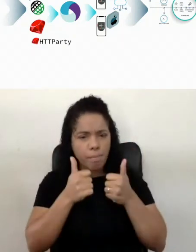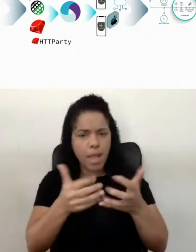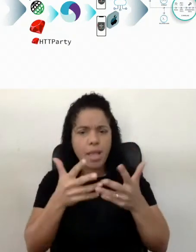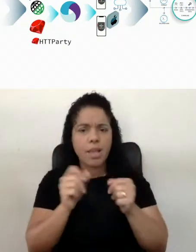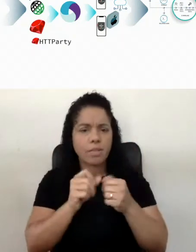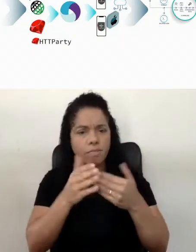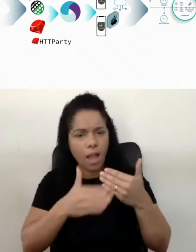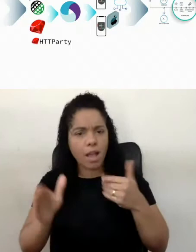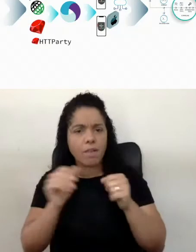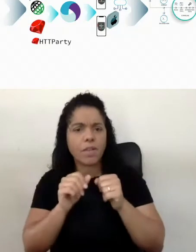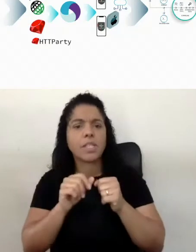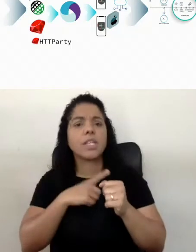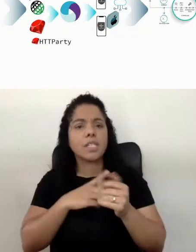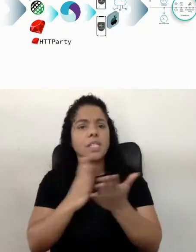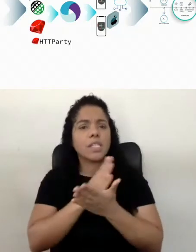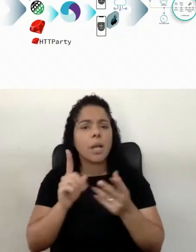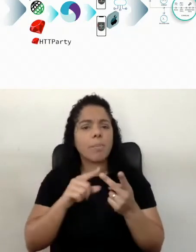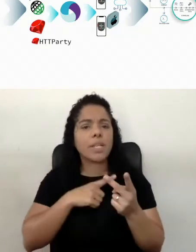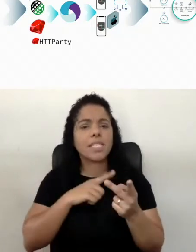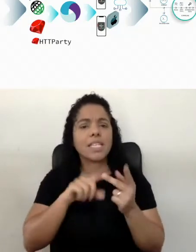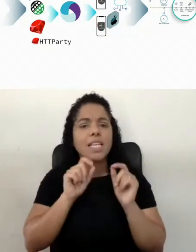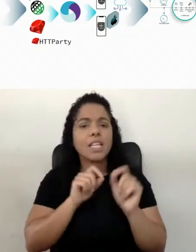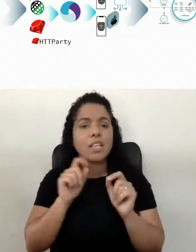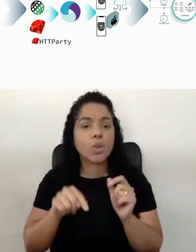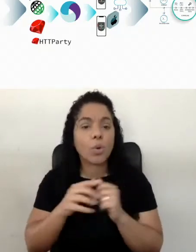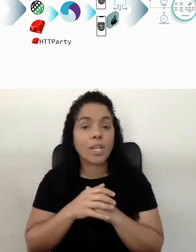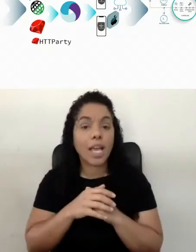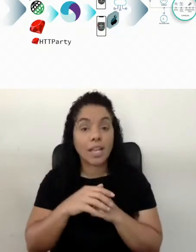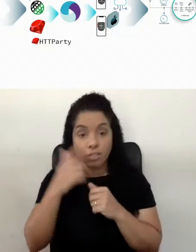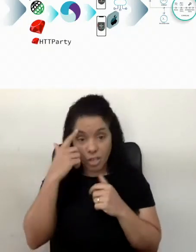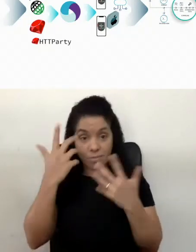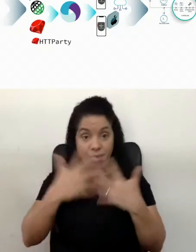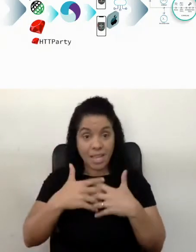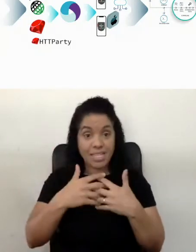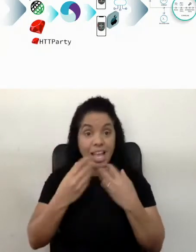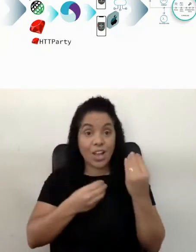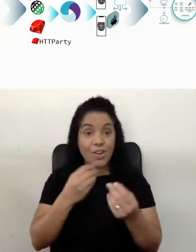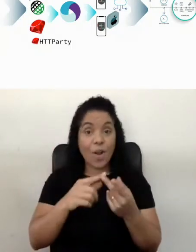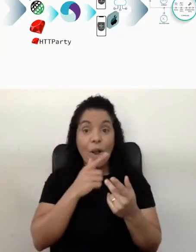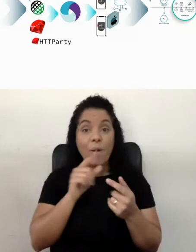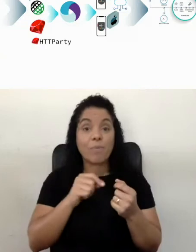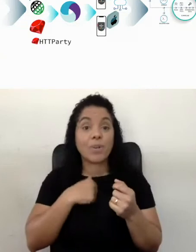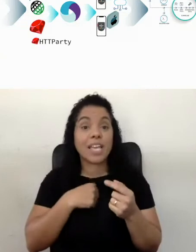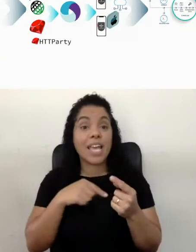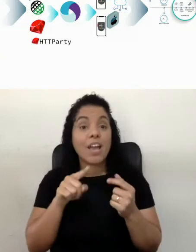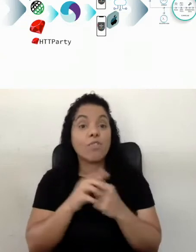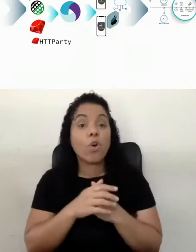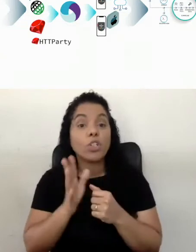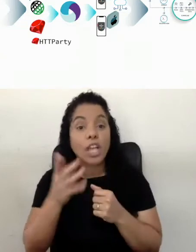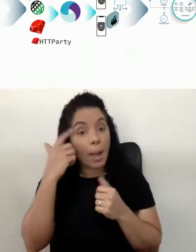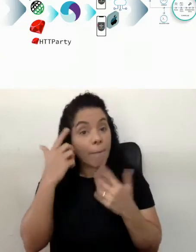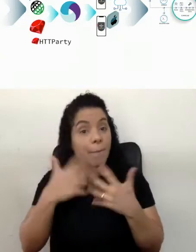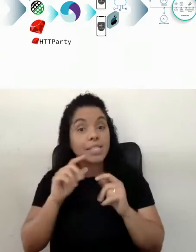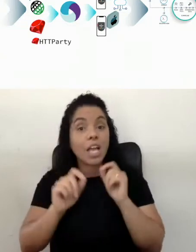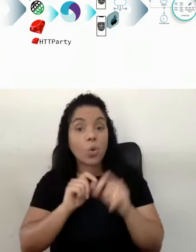eu preciso ainda de um stack, né, para poder pensar em como que eu vou, eu já pensei